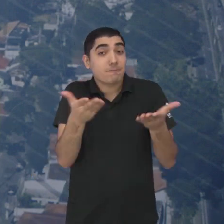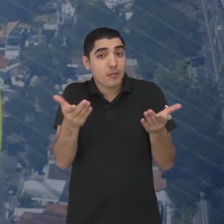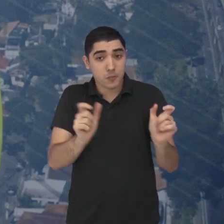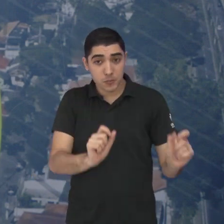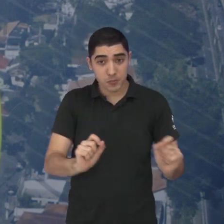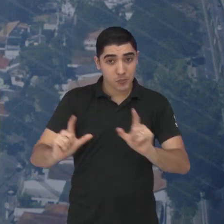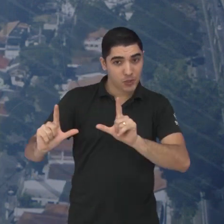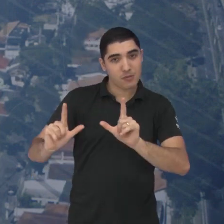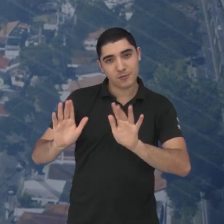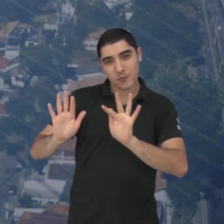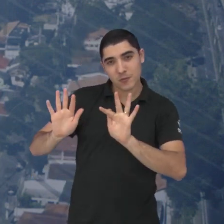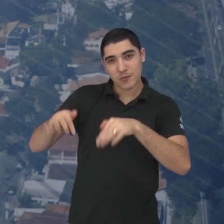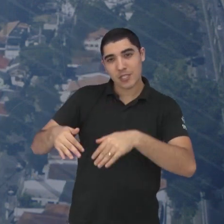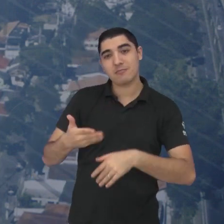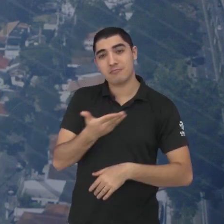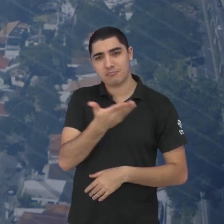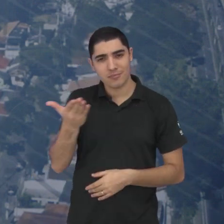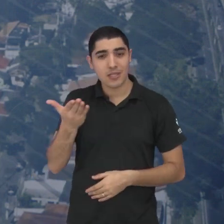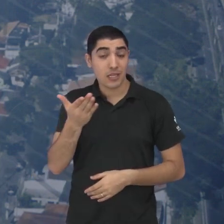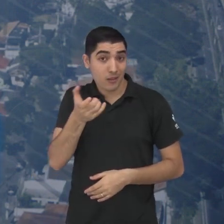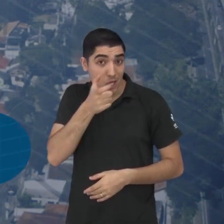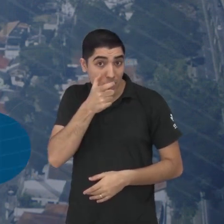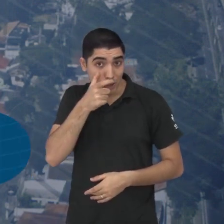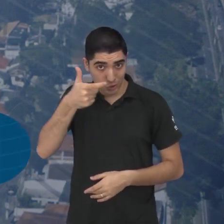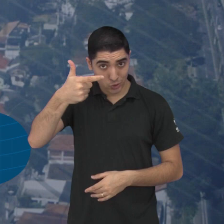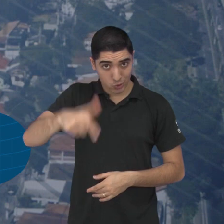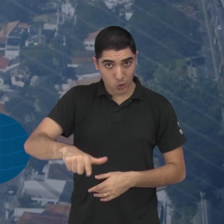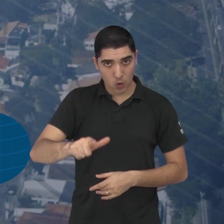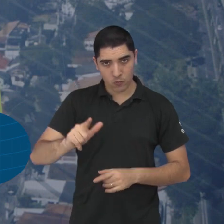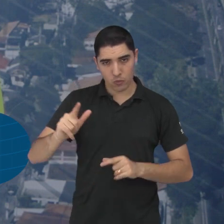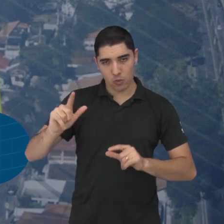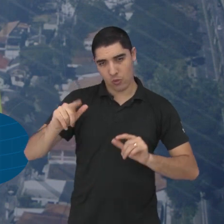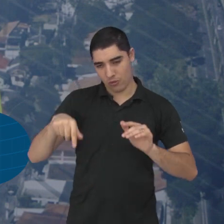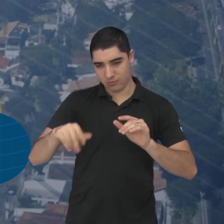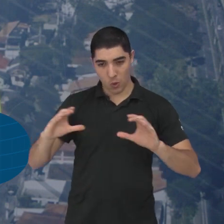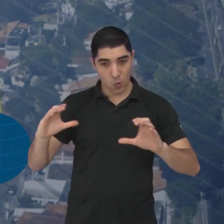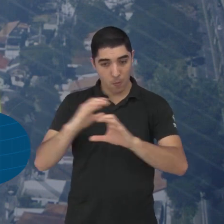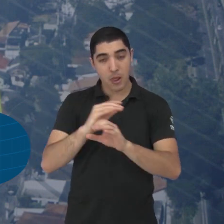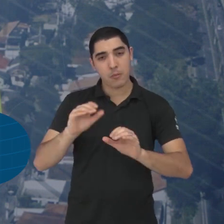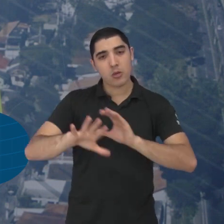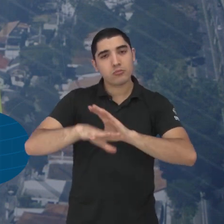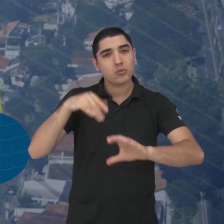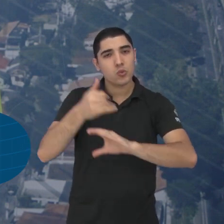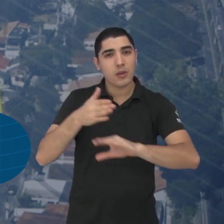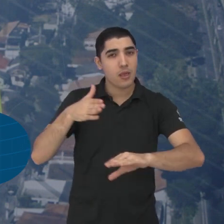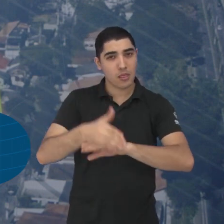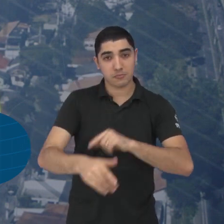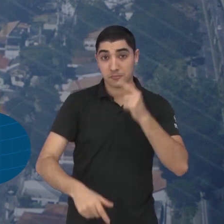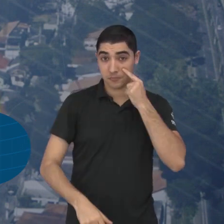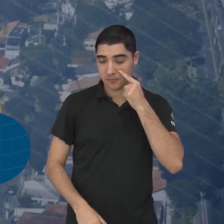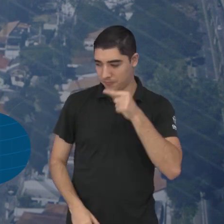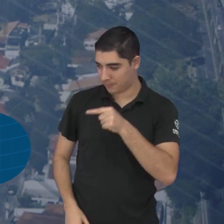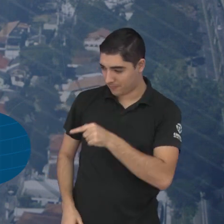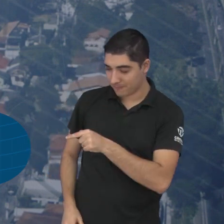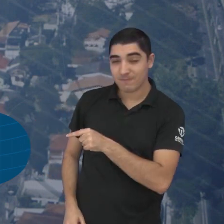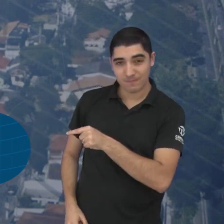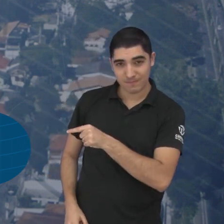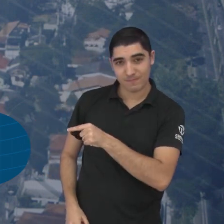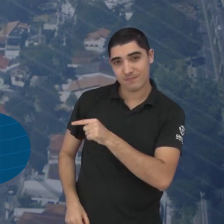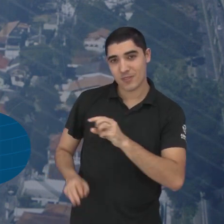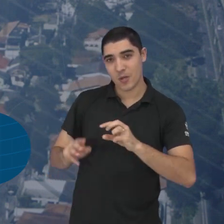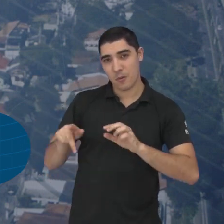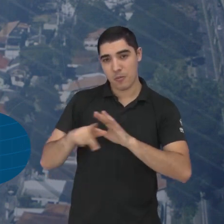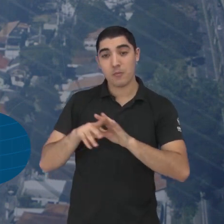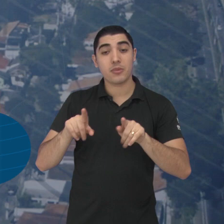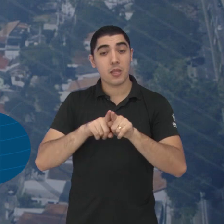é isso o diálogos fica por aqui vocês já sabem para rever este programa na íntegra é só acessar o youtube.com barra arroba tv